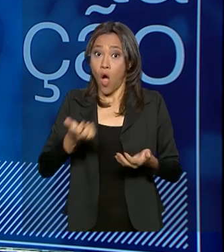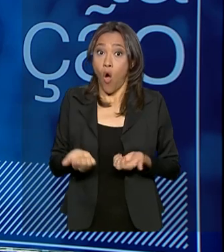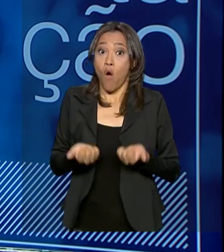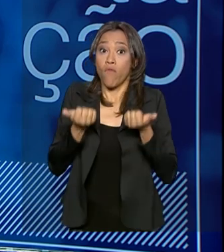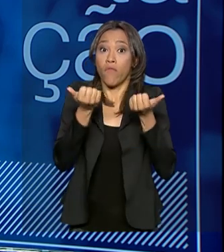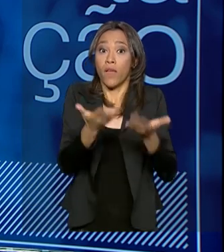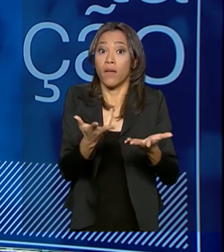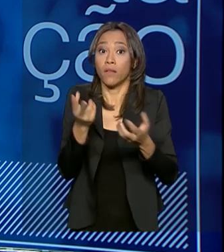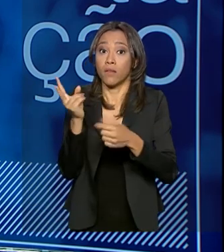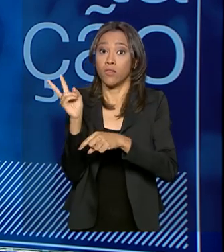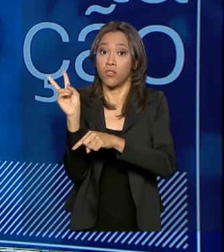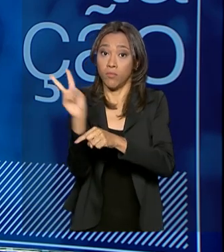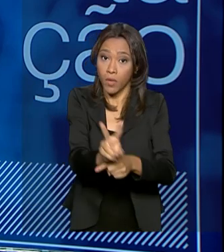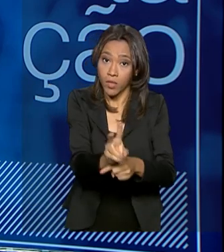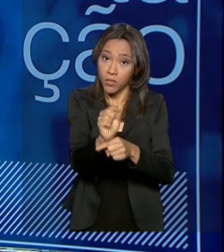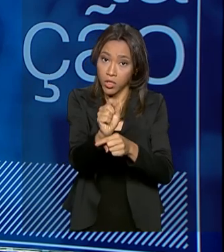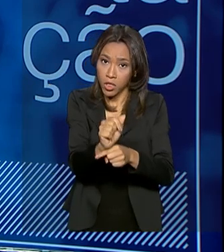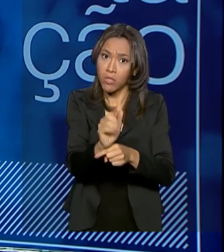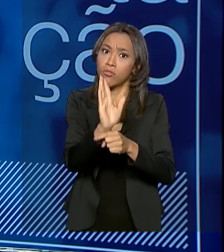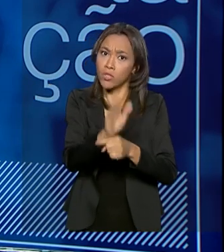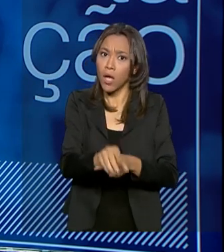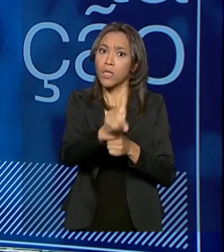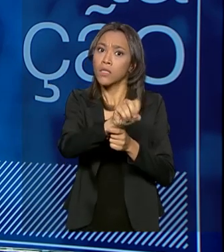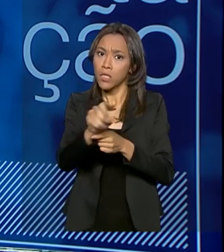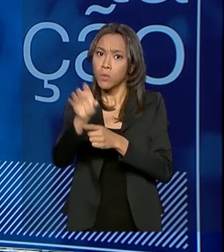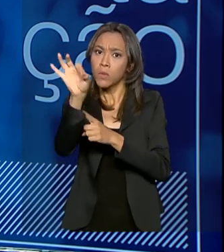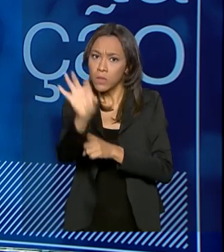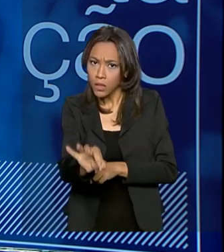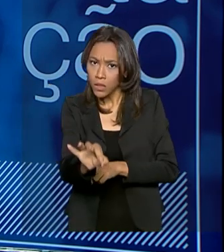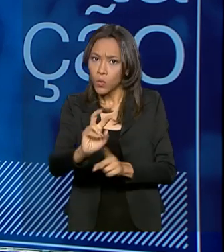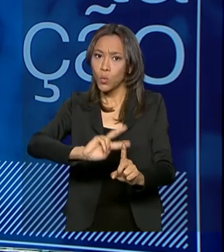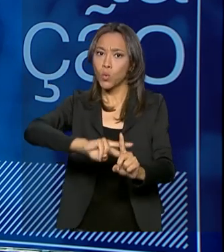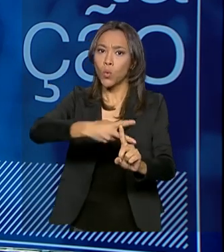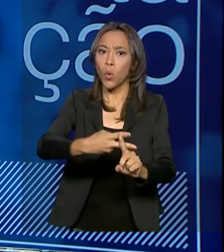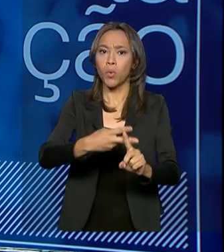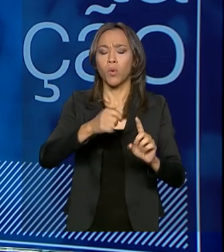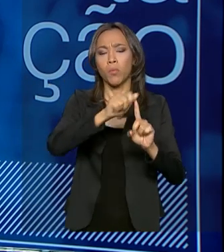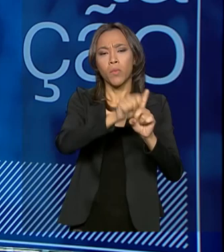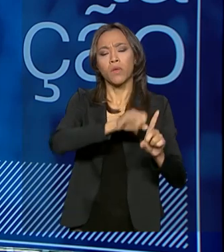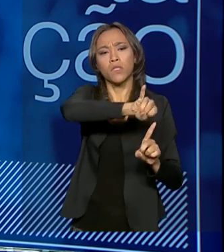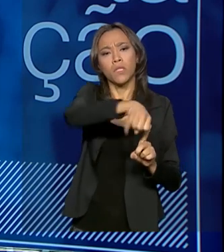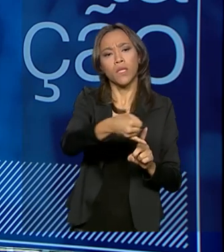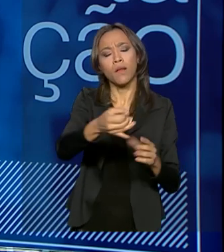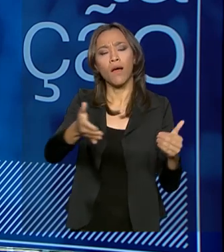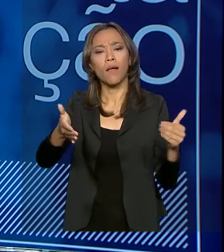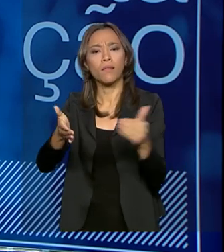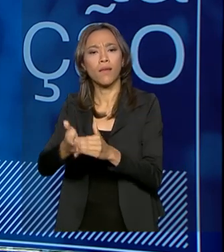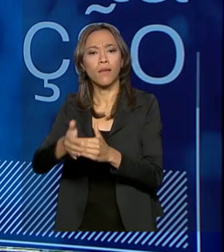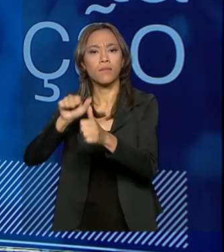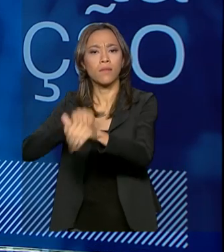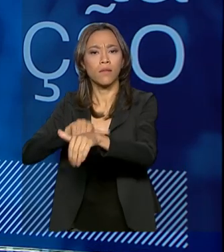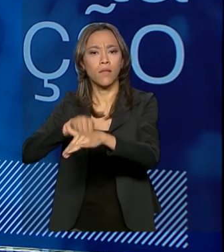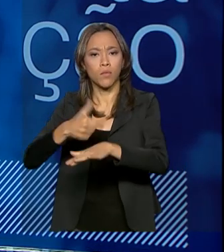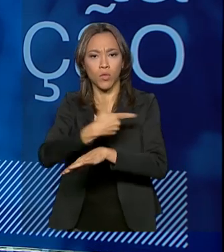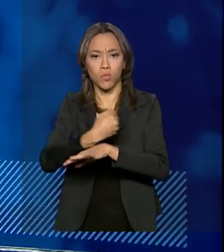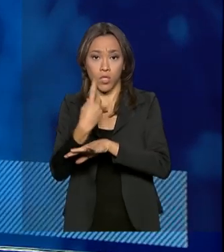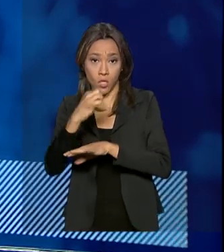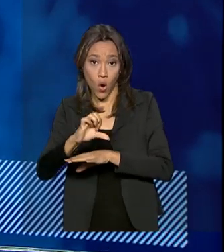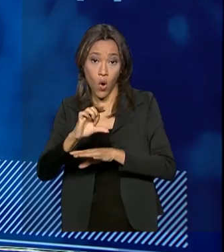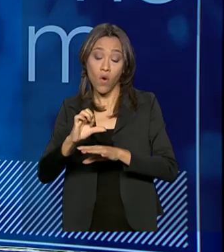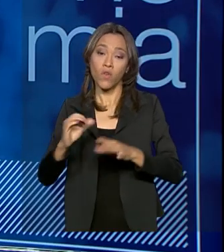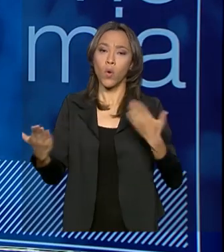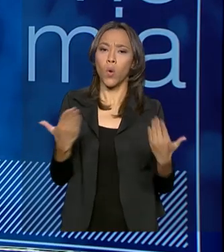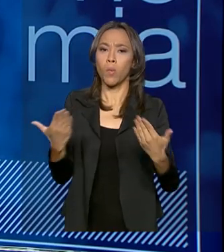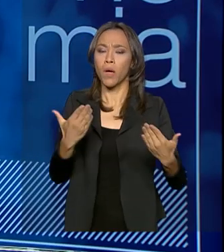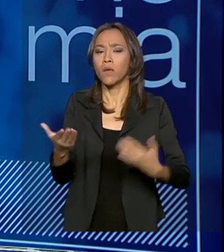imobiliário 100%, ou seja, o dobro, entre janeiro e setembro de 2019 contra janeiro